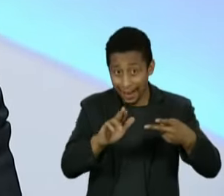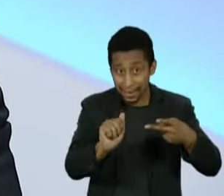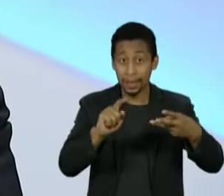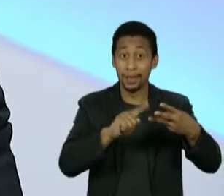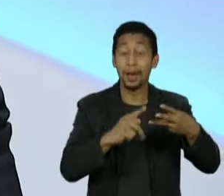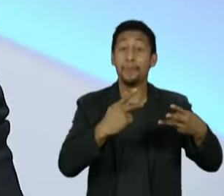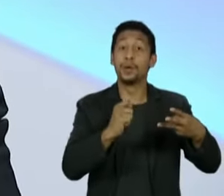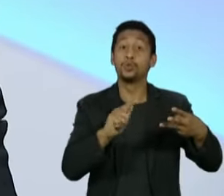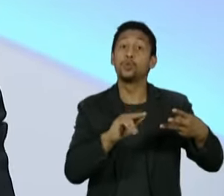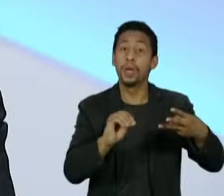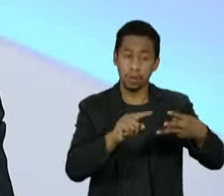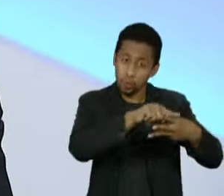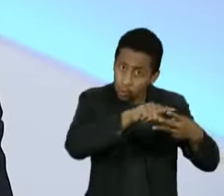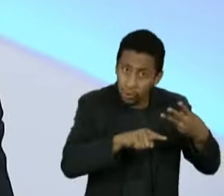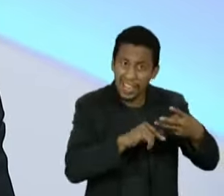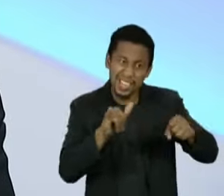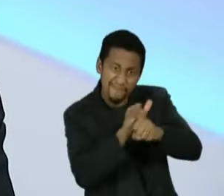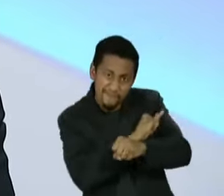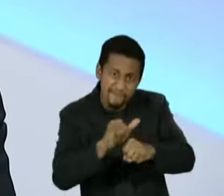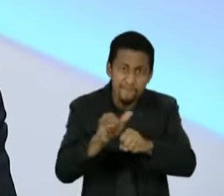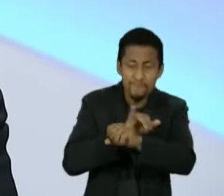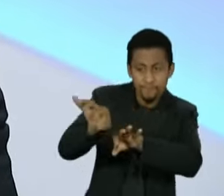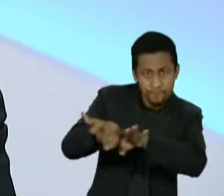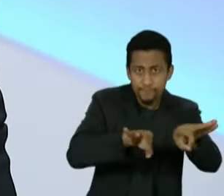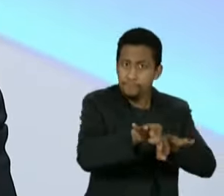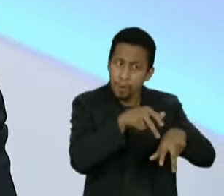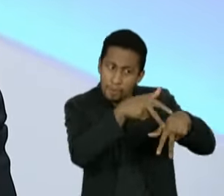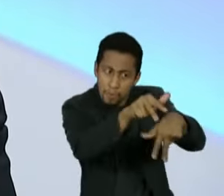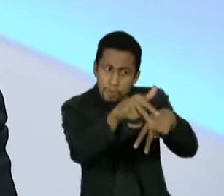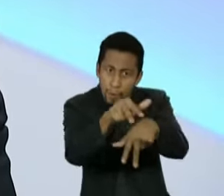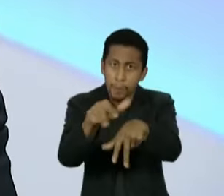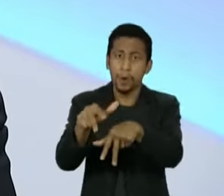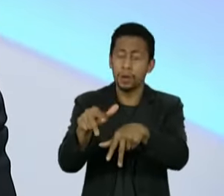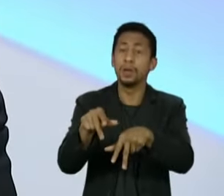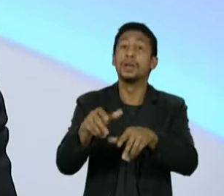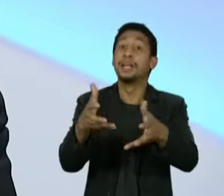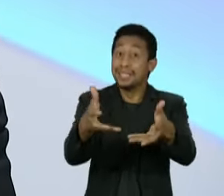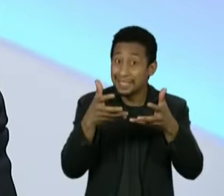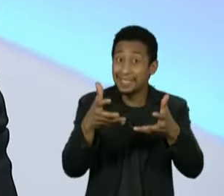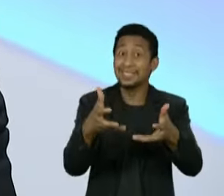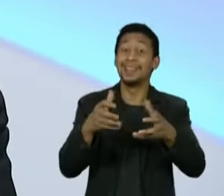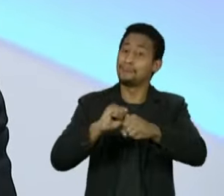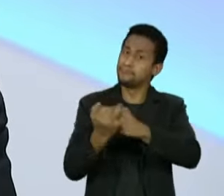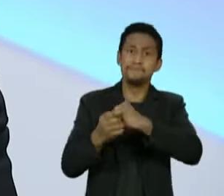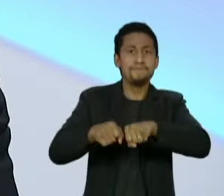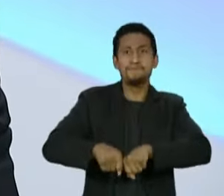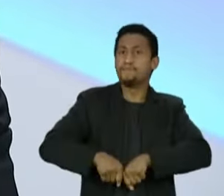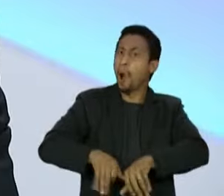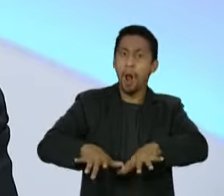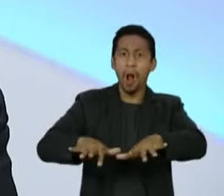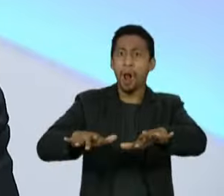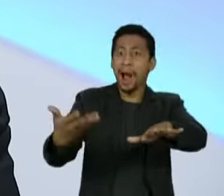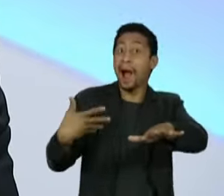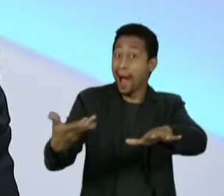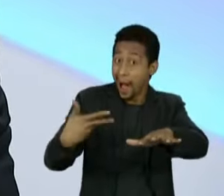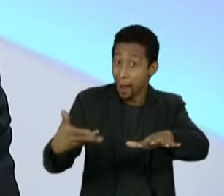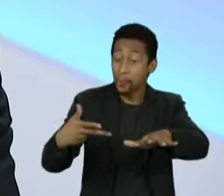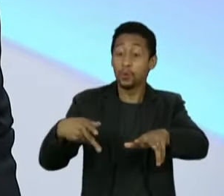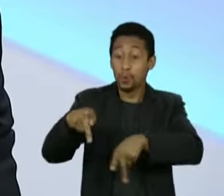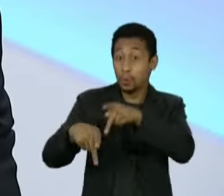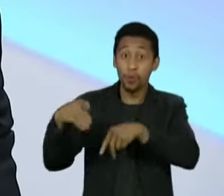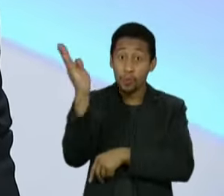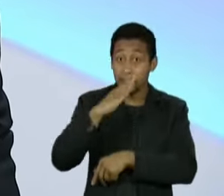série de pessoas atuando de uma forma extremamente organizada. Eles queriam que os brasileiros se contaminassem de forma rápida, adoecessem